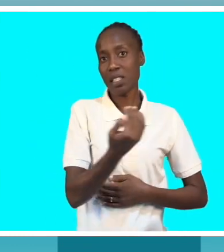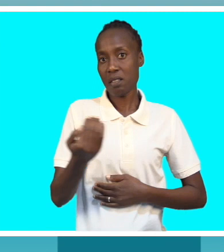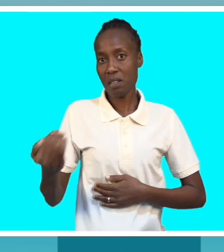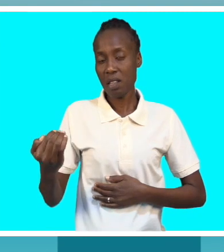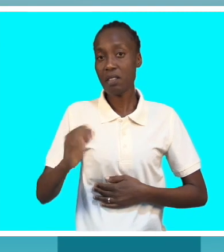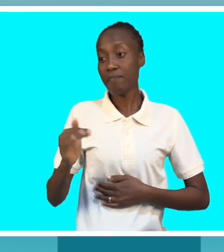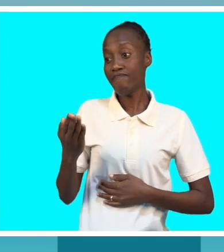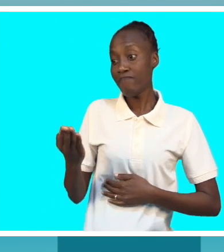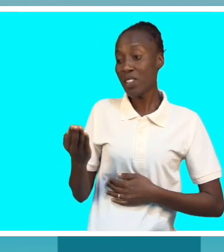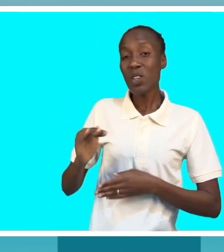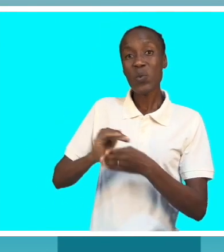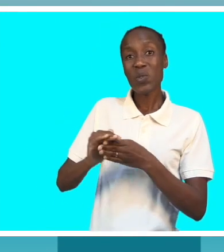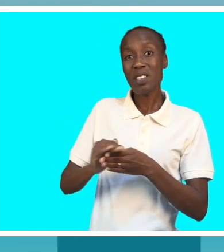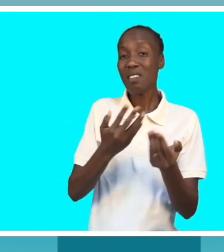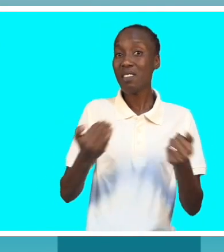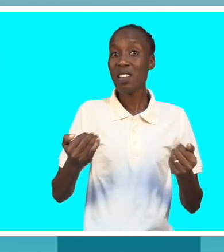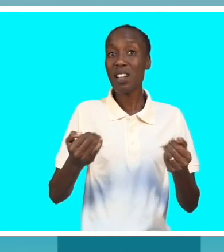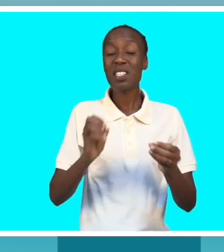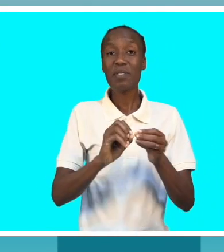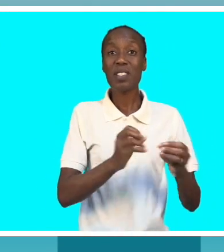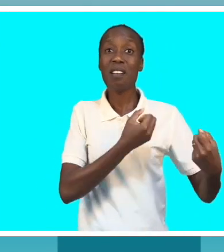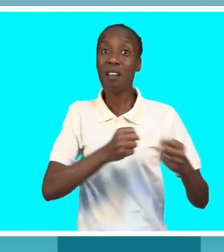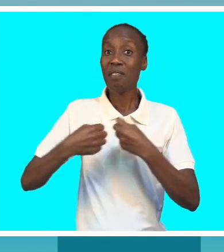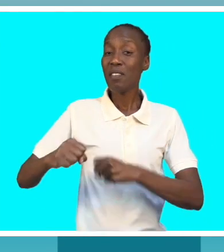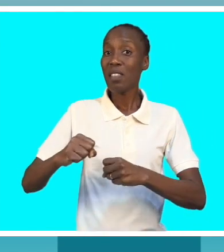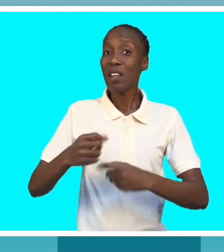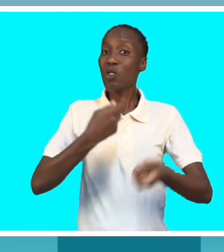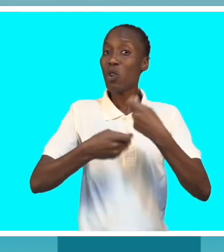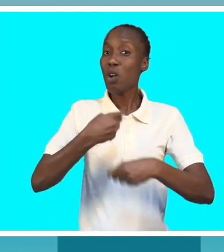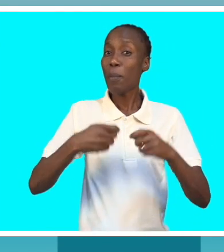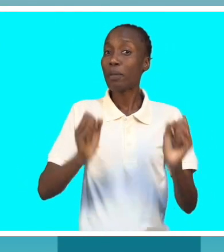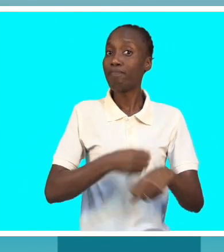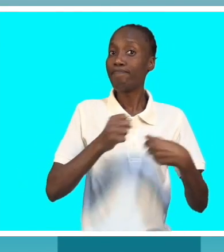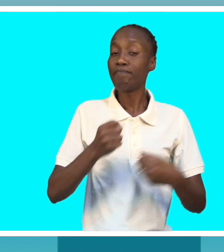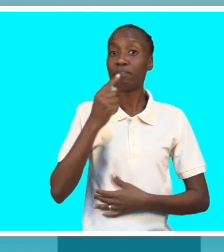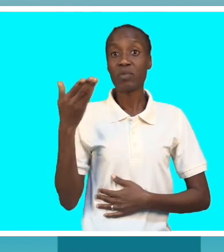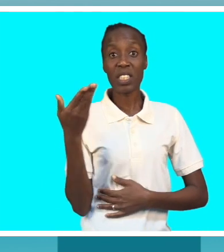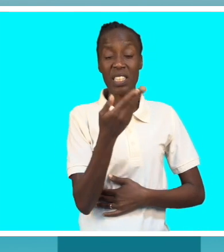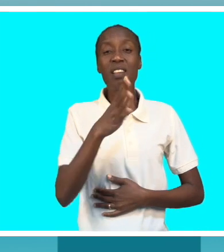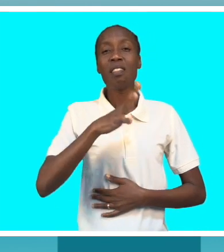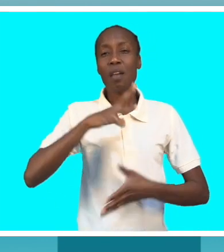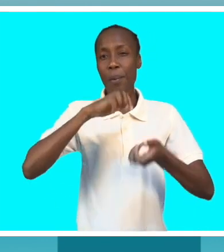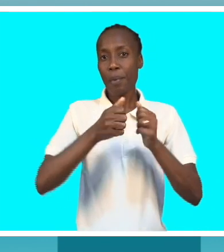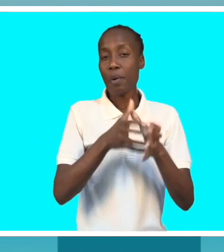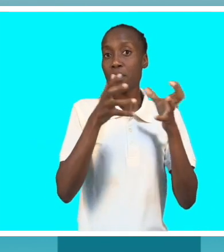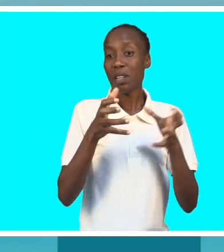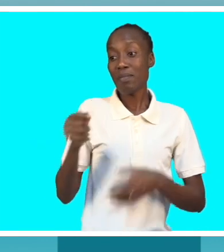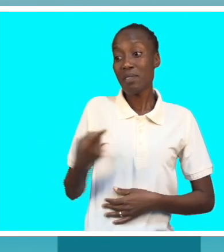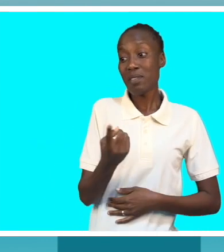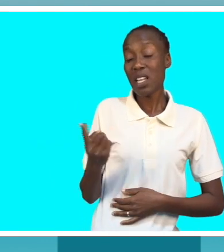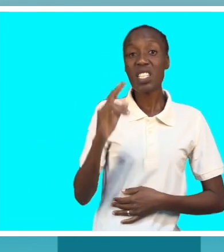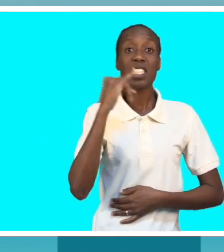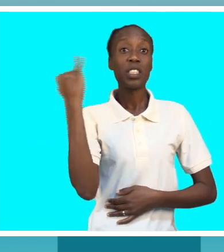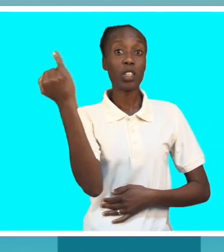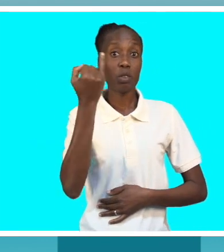direitos das crianças a não utilizar as crianças nas atividades econômicas. Esta constatua uma lacuna que